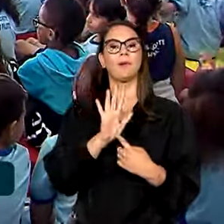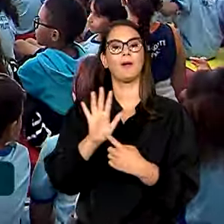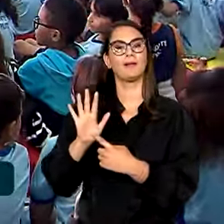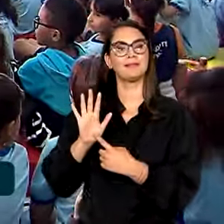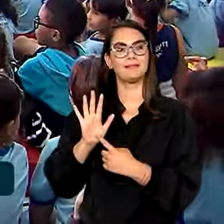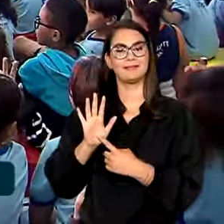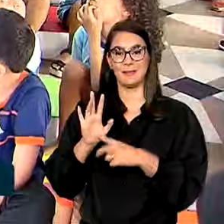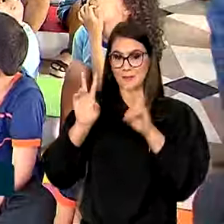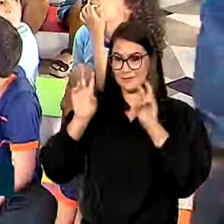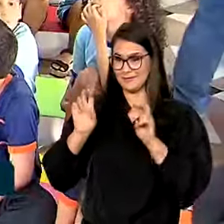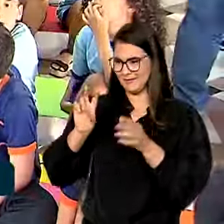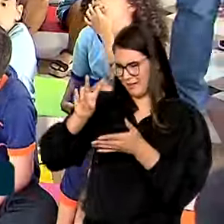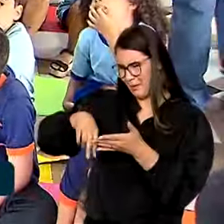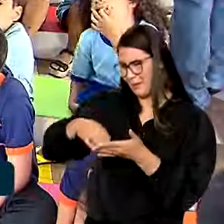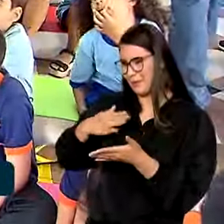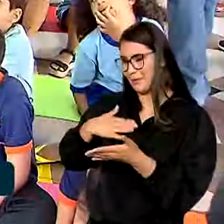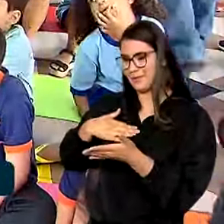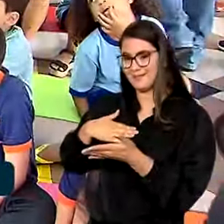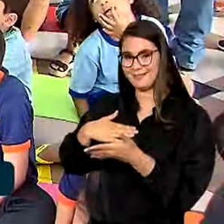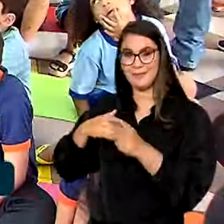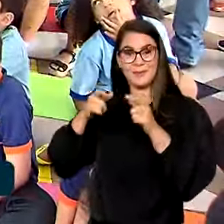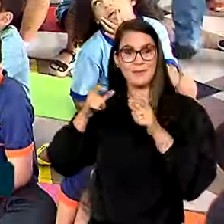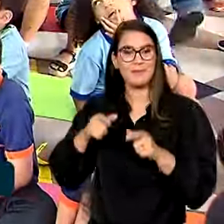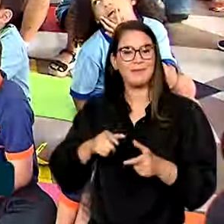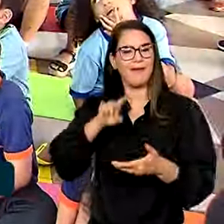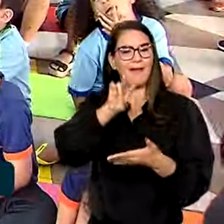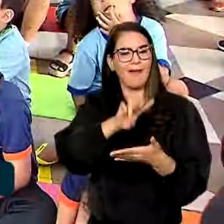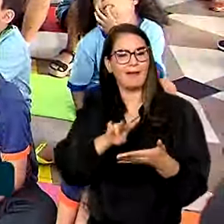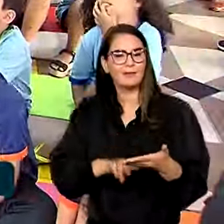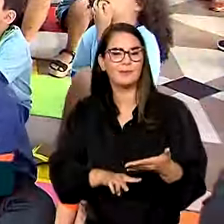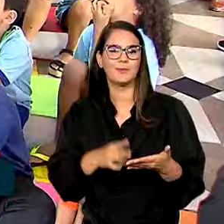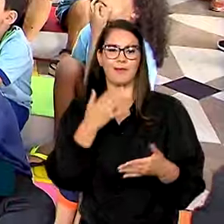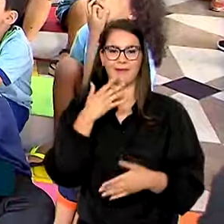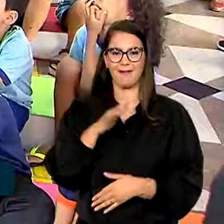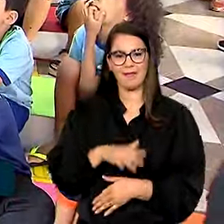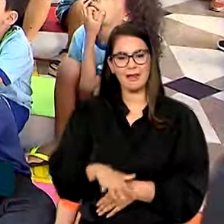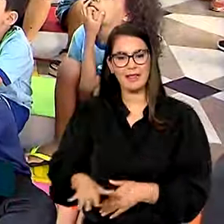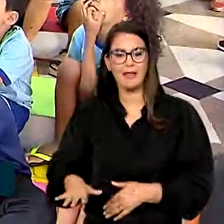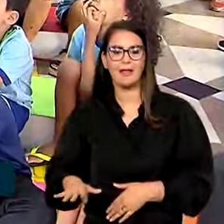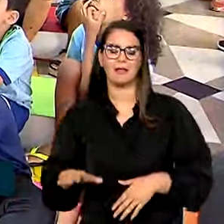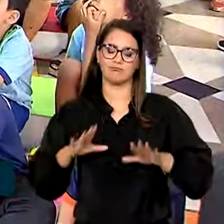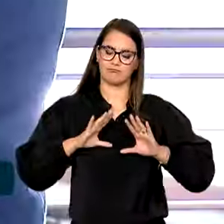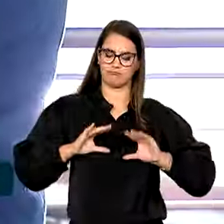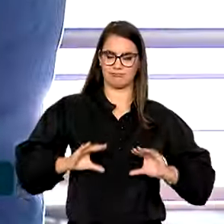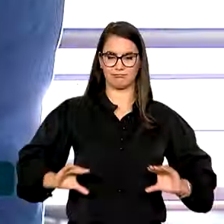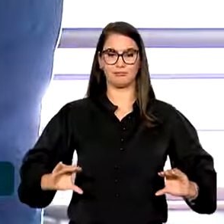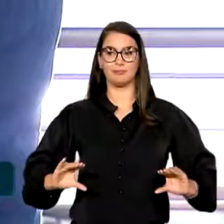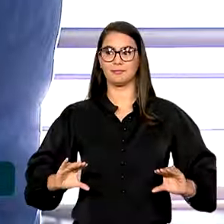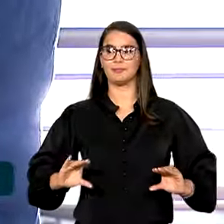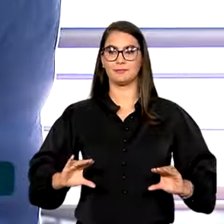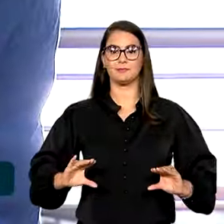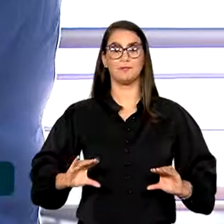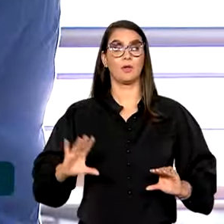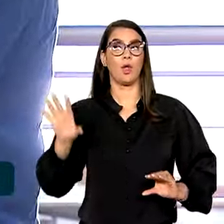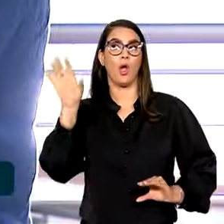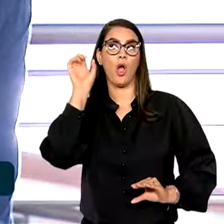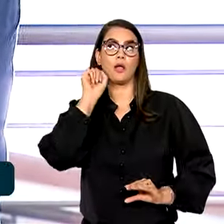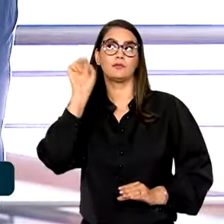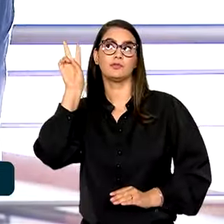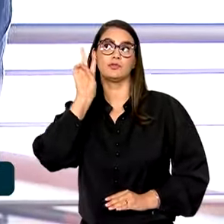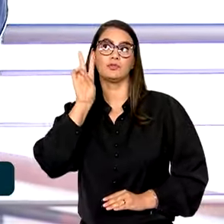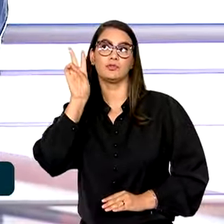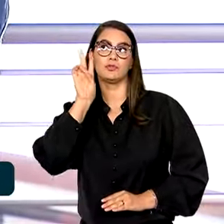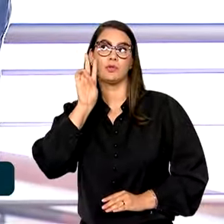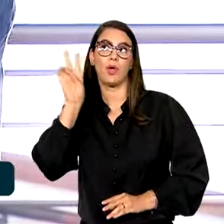o Lê Pra Mim, um espaço de leitura onde crianças acomodadas em almofadas escutam histórias